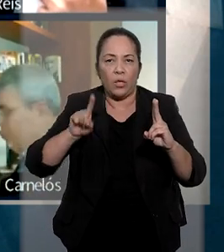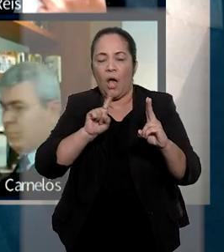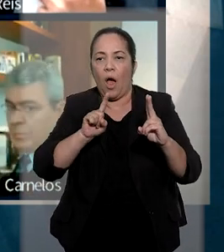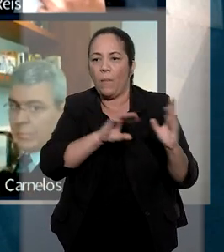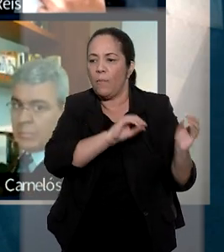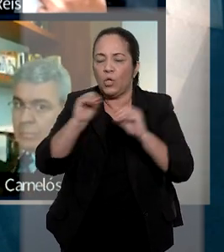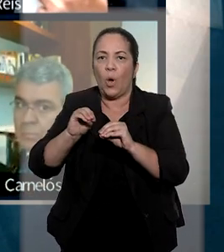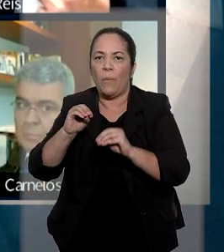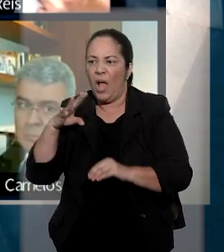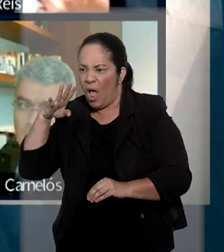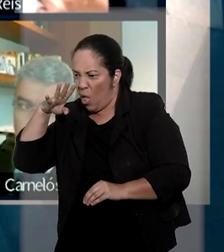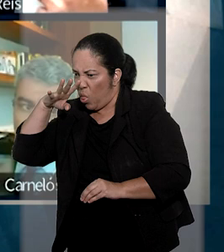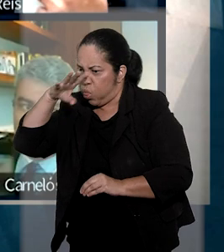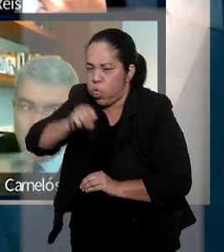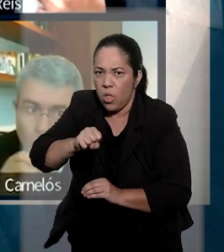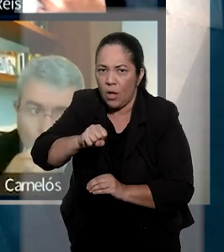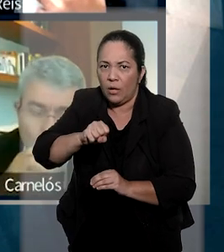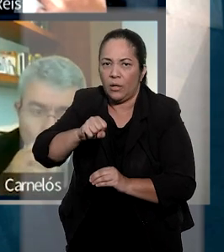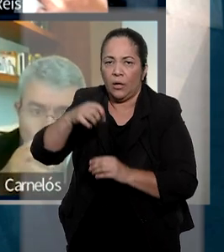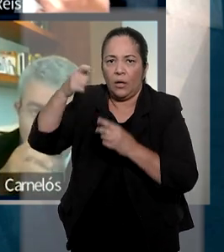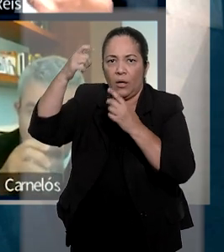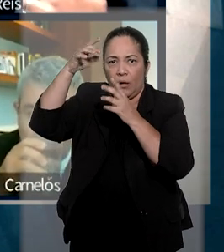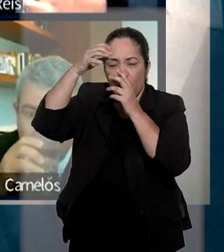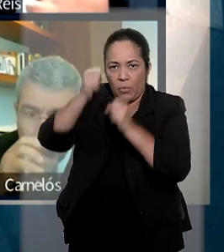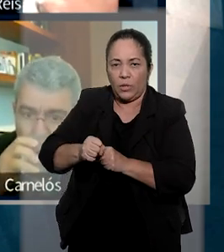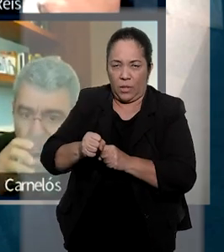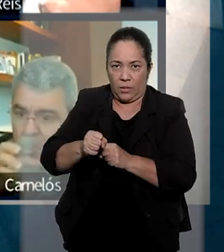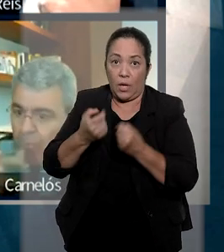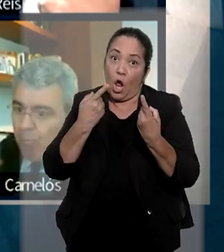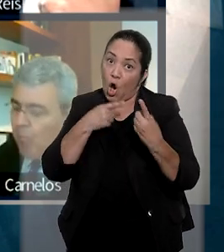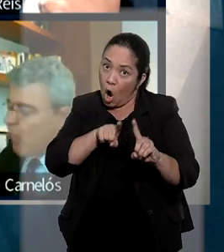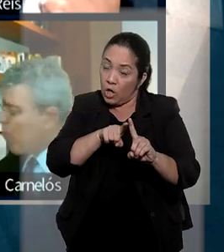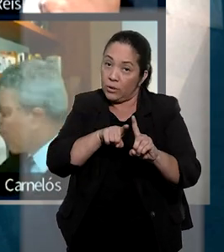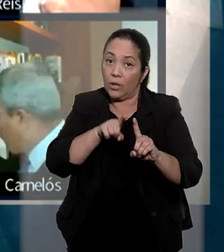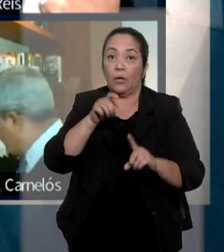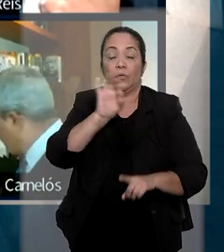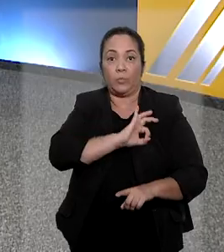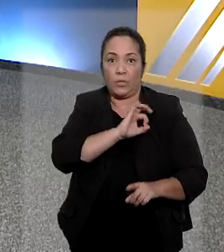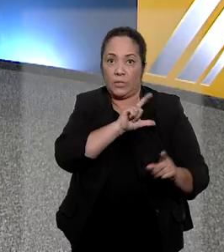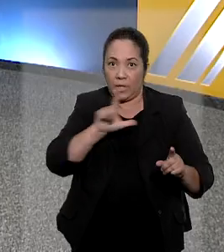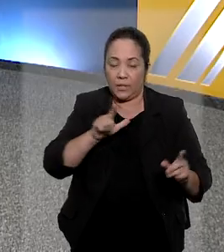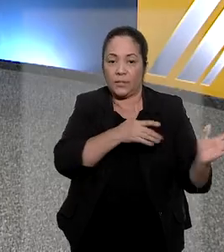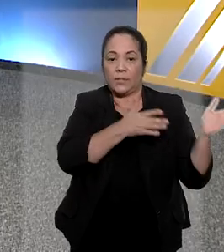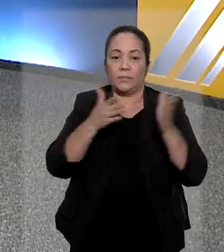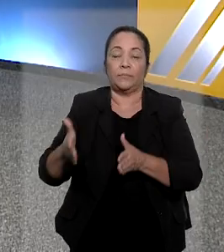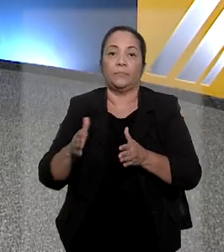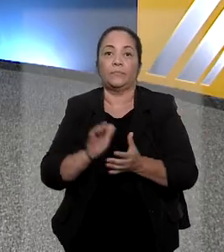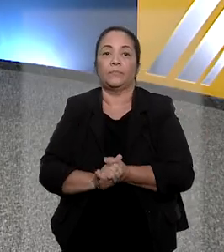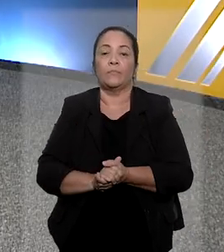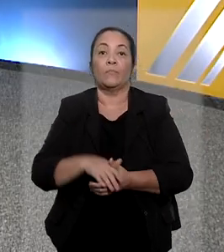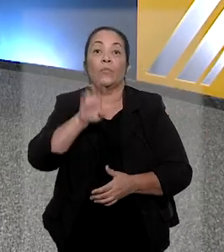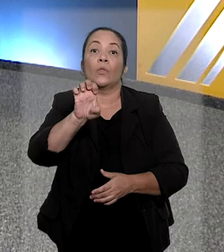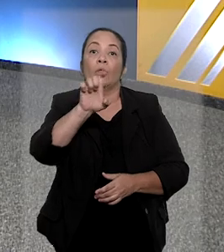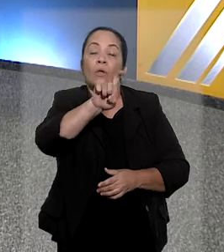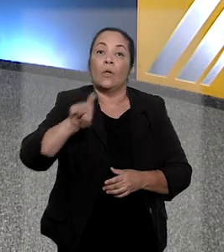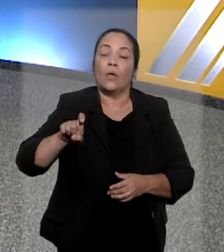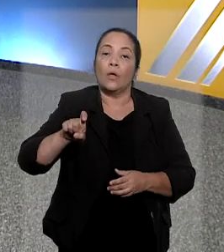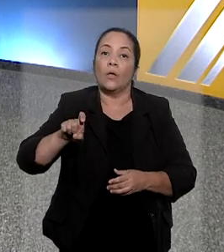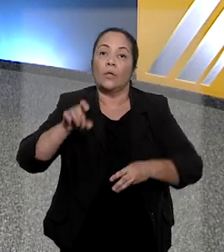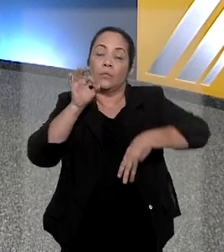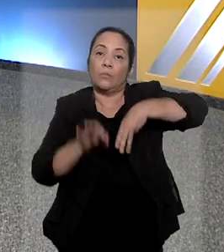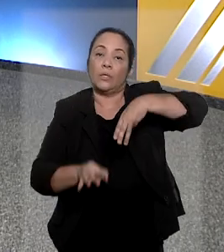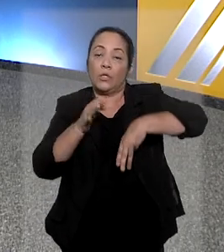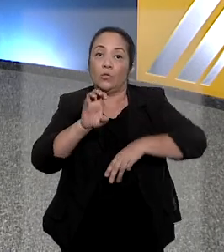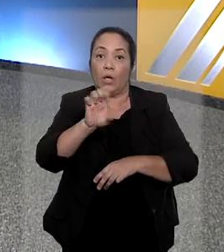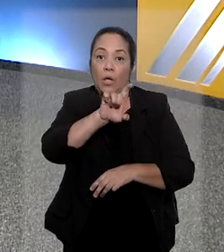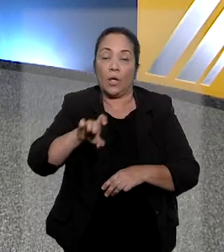abuso de autoridade a conduta caracterizada na denúncia contra os agentes. Afastada a condenação do ex-ministro